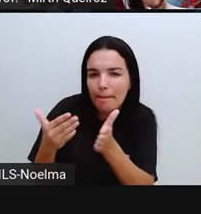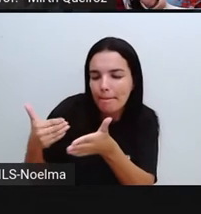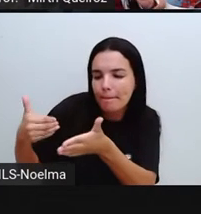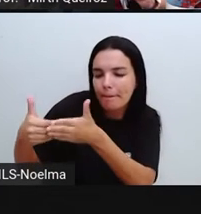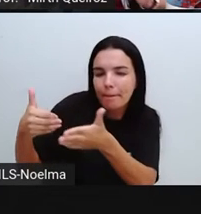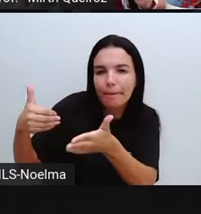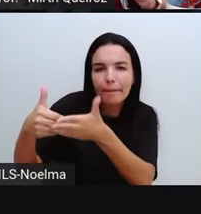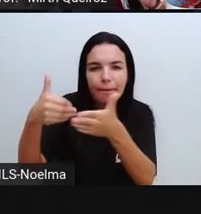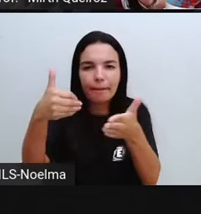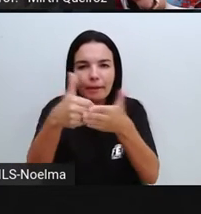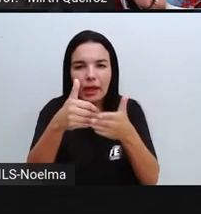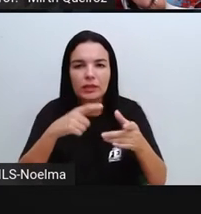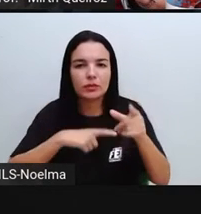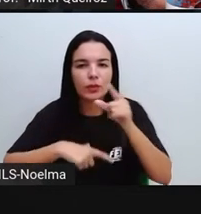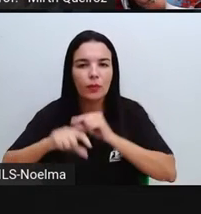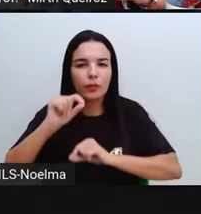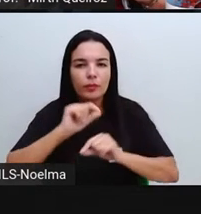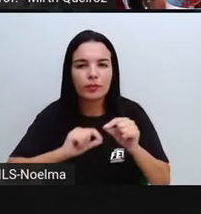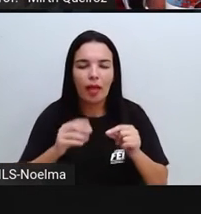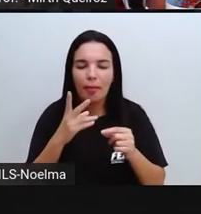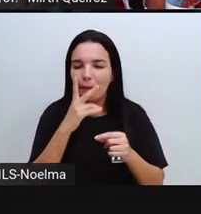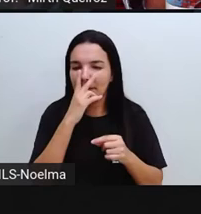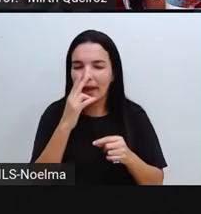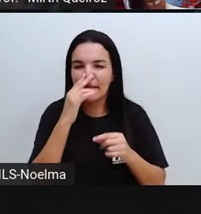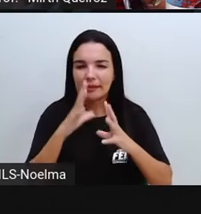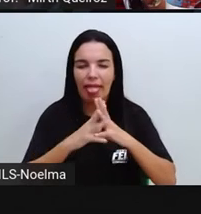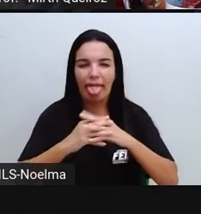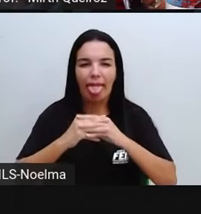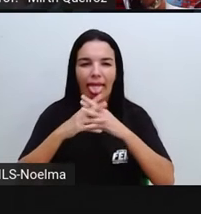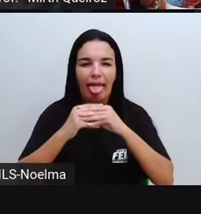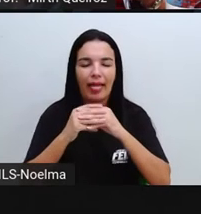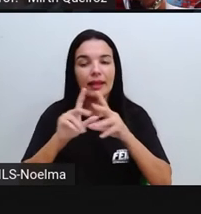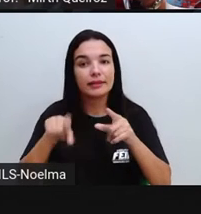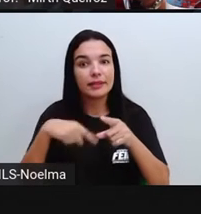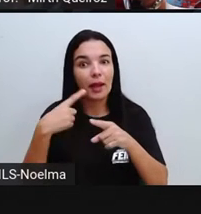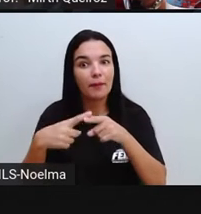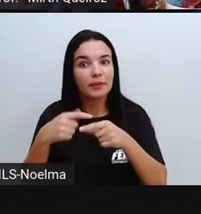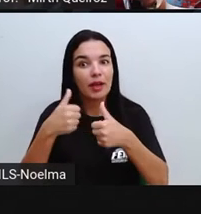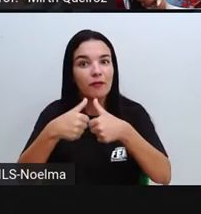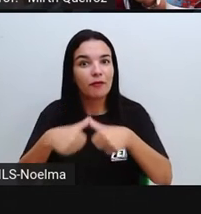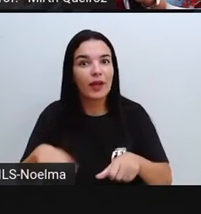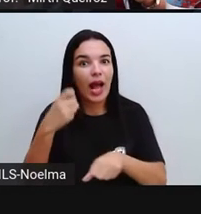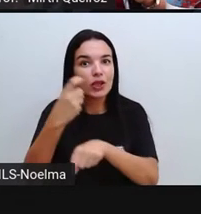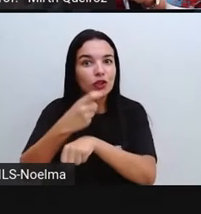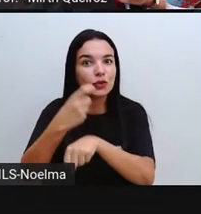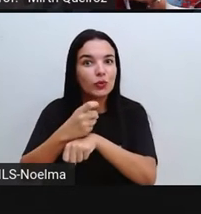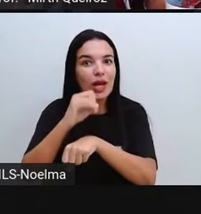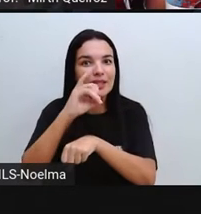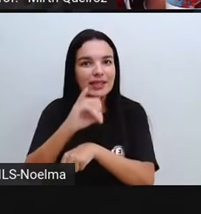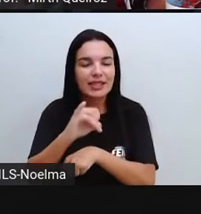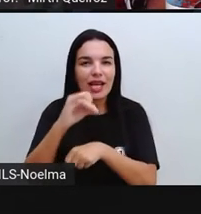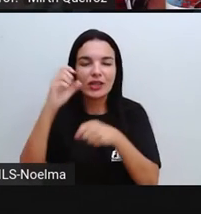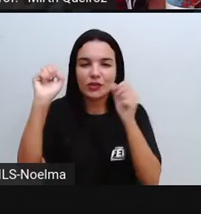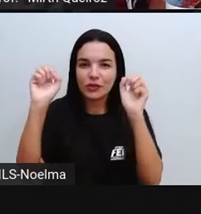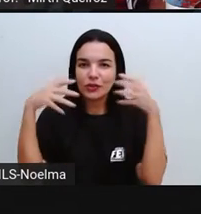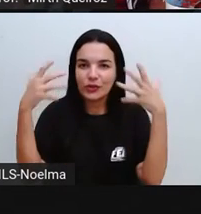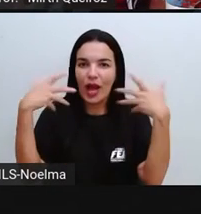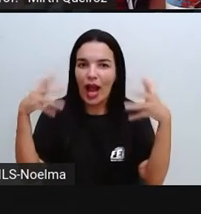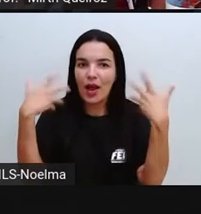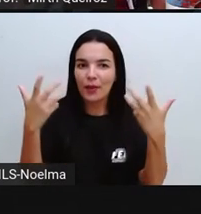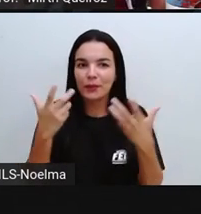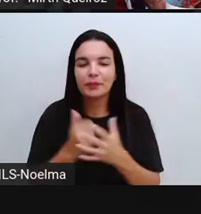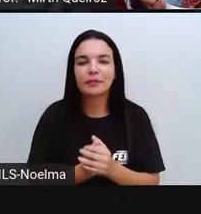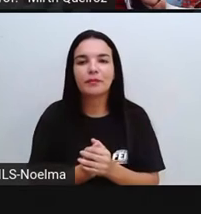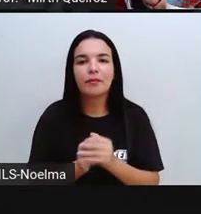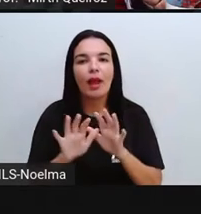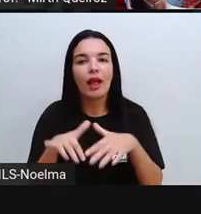Como uma espécie de lama que vai endurecendo Na temperatura ambiente, né? Tanto por isso